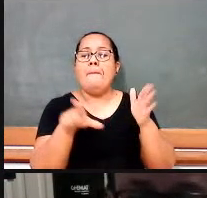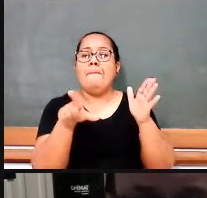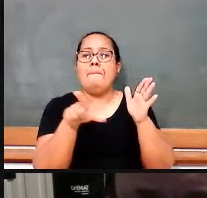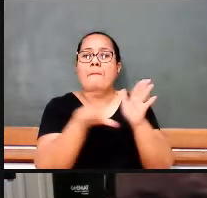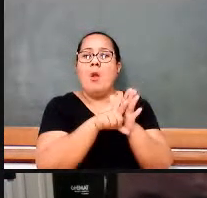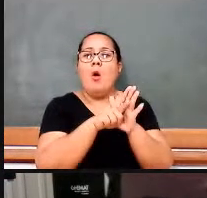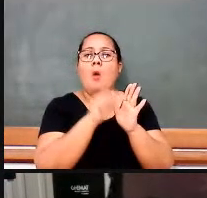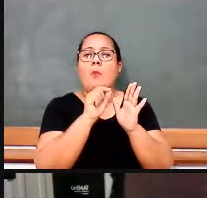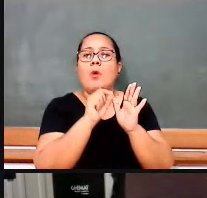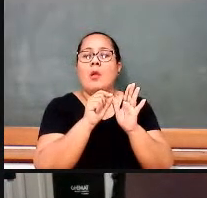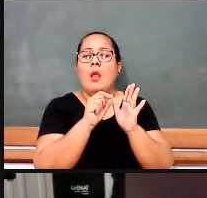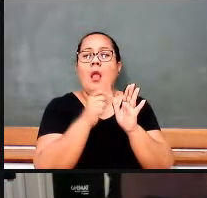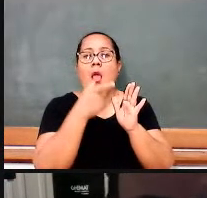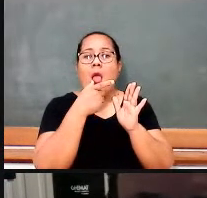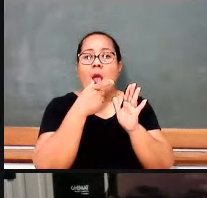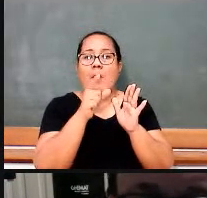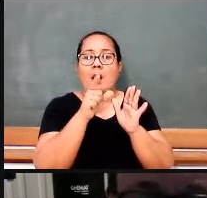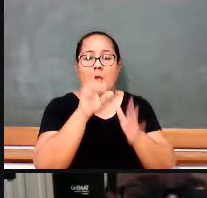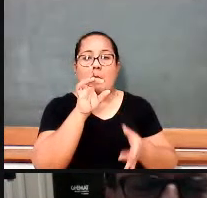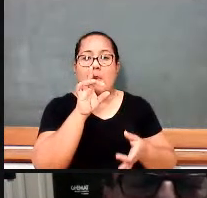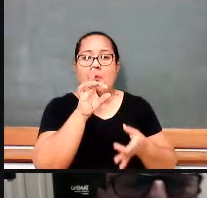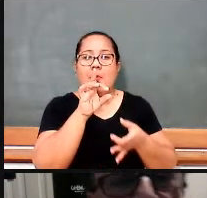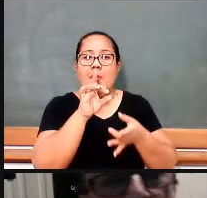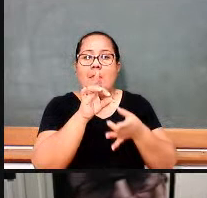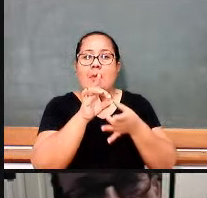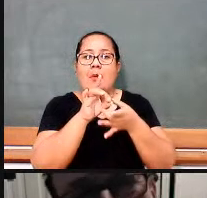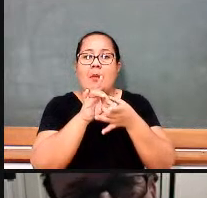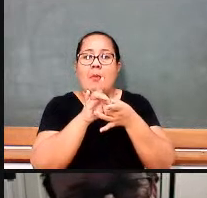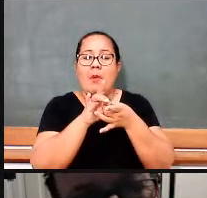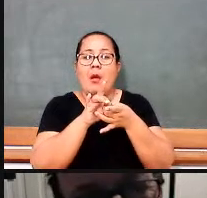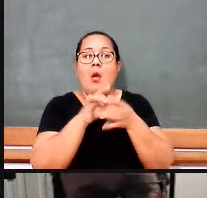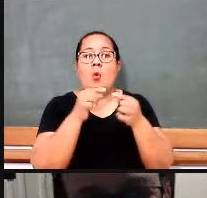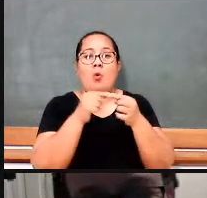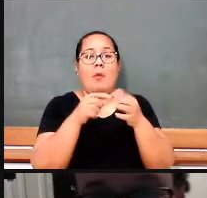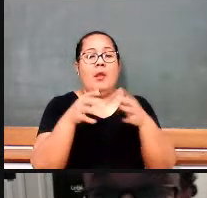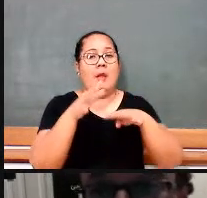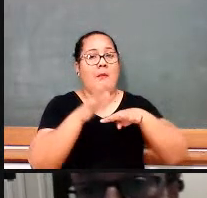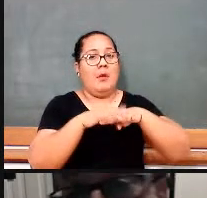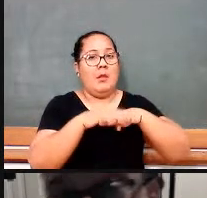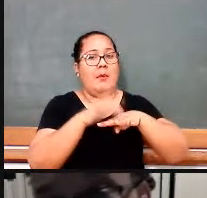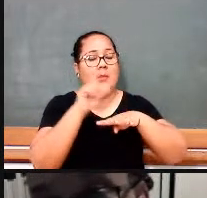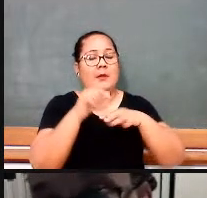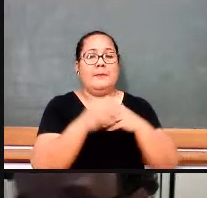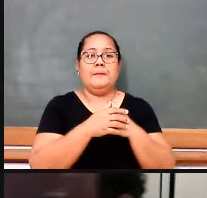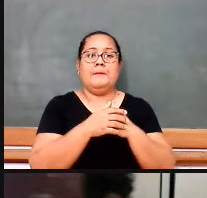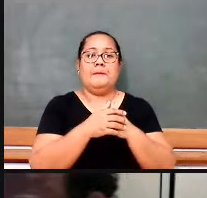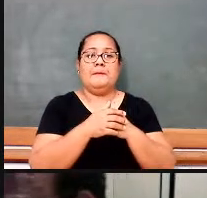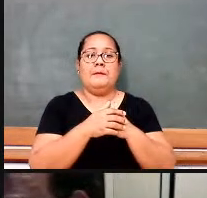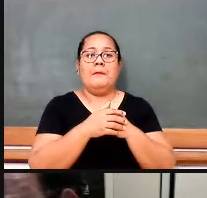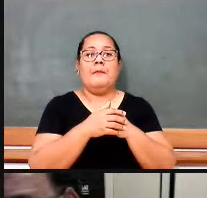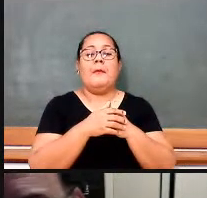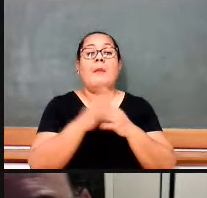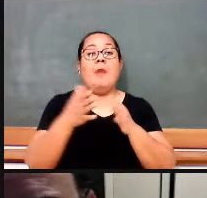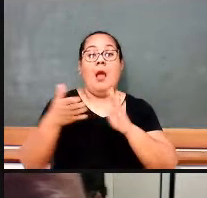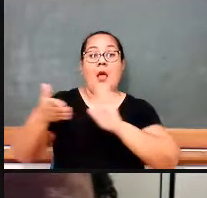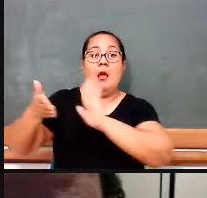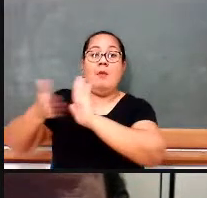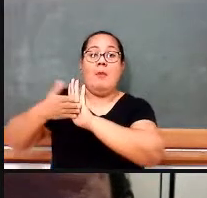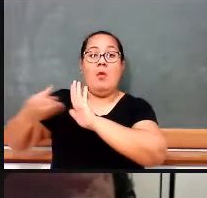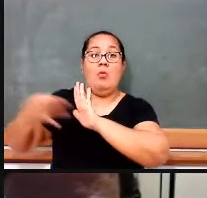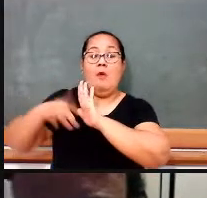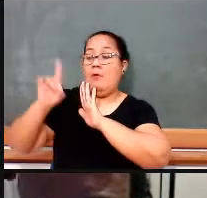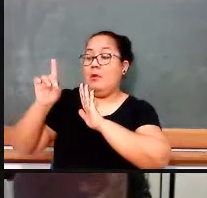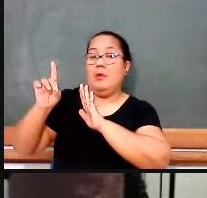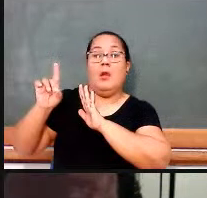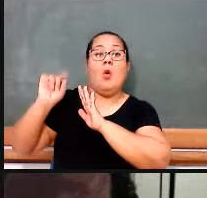enquanto linguagem unificadora dos vários campos da matemática. Era assim, na nova proposta, não, na nova